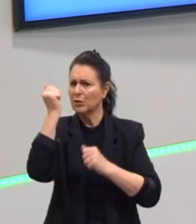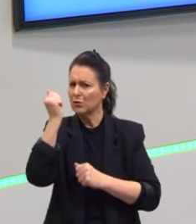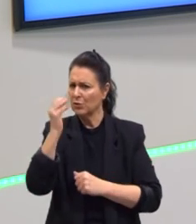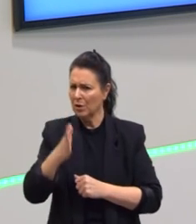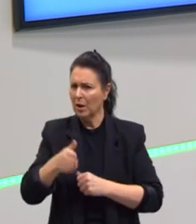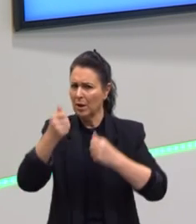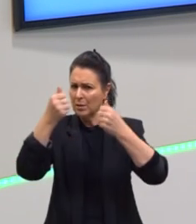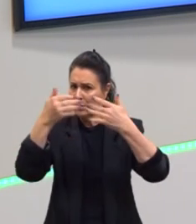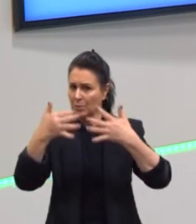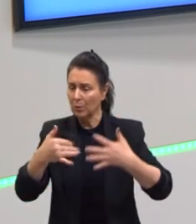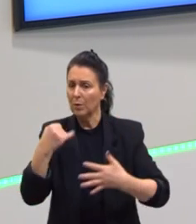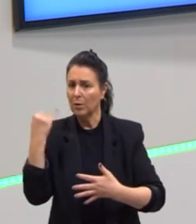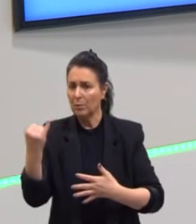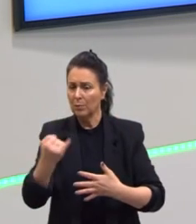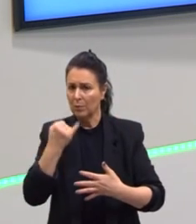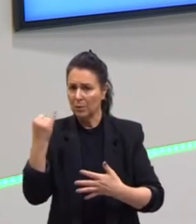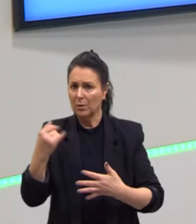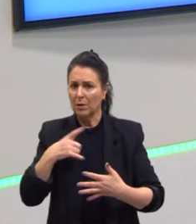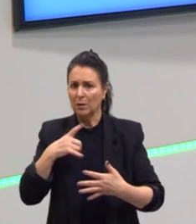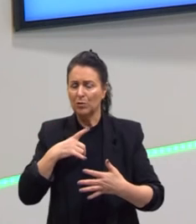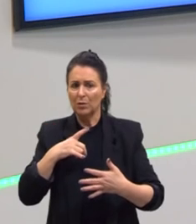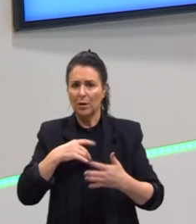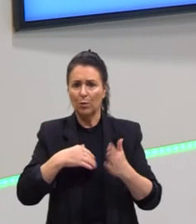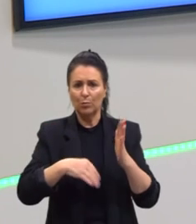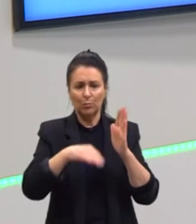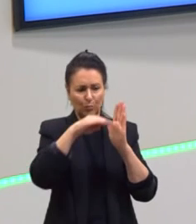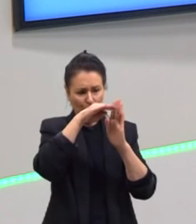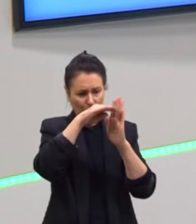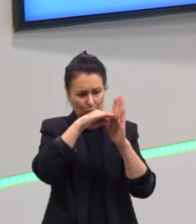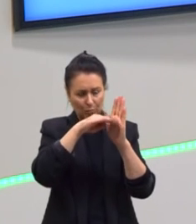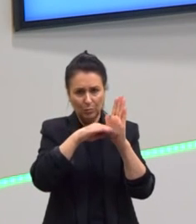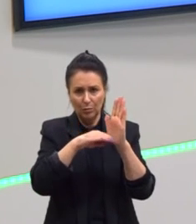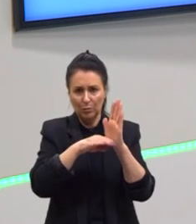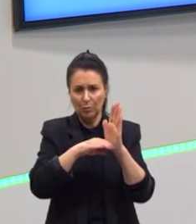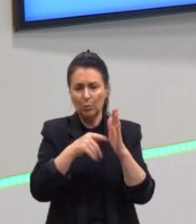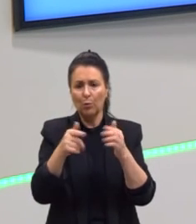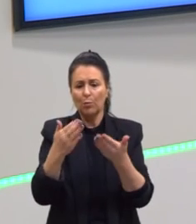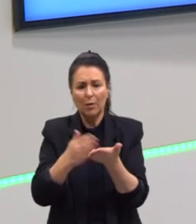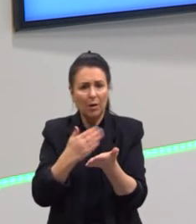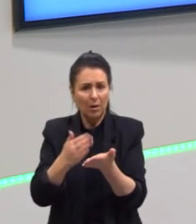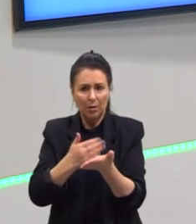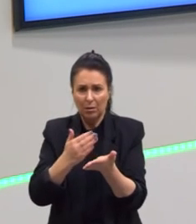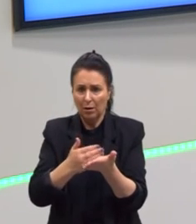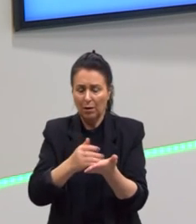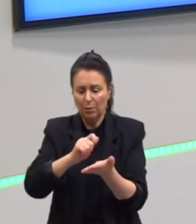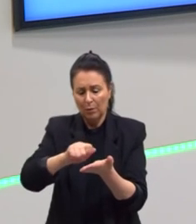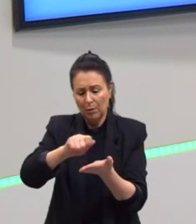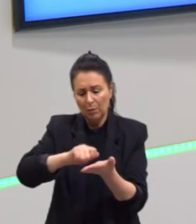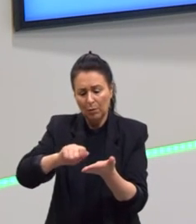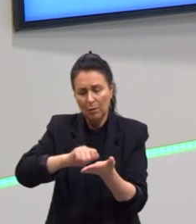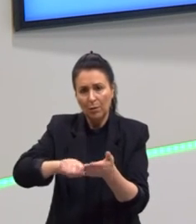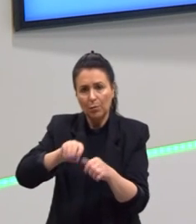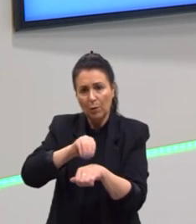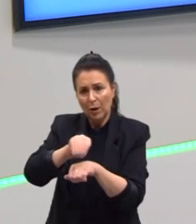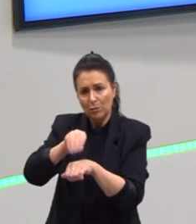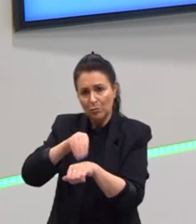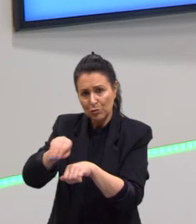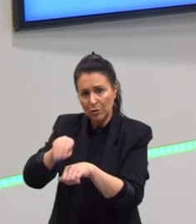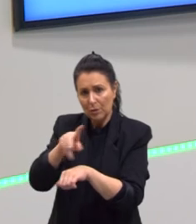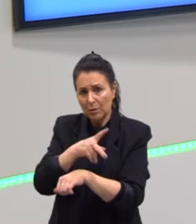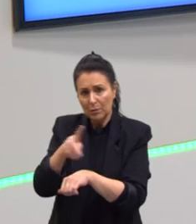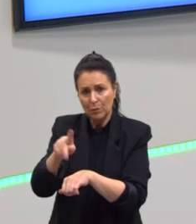vocês tenham ali de repente um formulário ou até uma página do caderno para ir anotando essas dicas mais